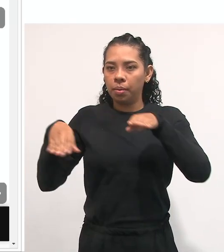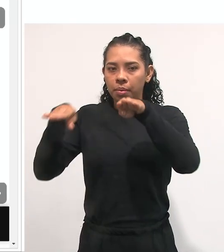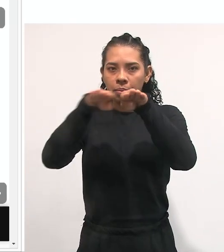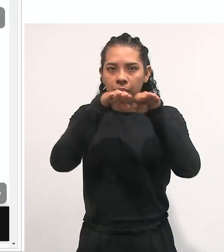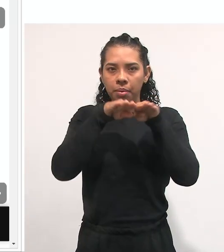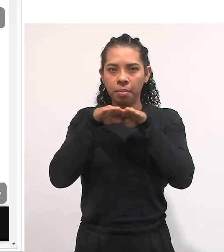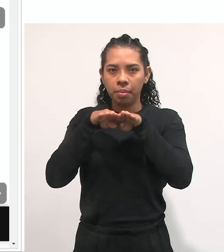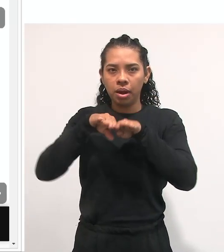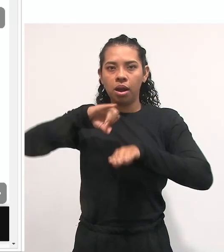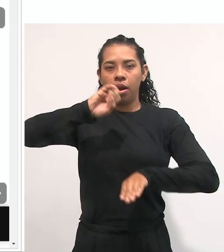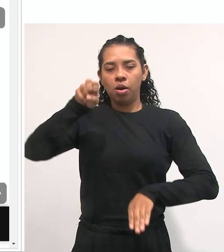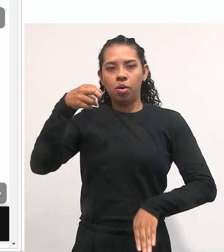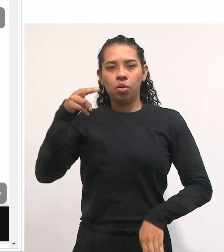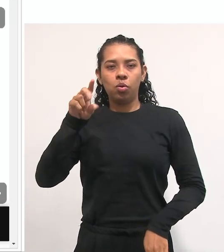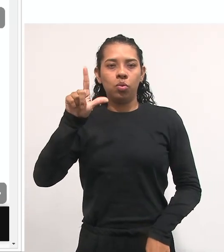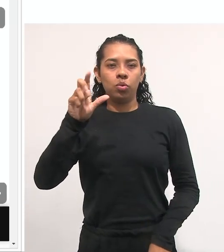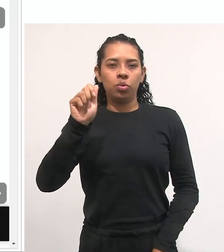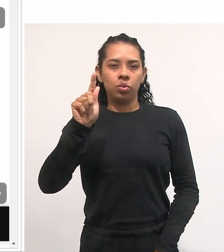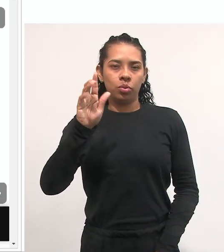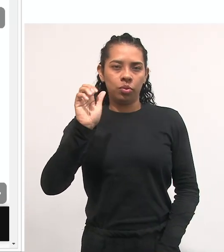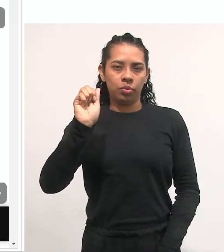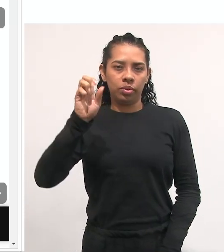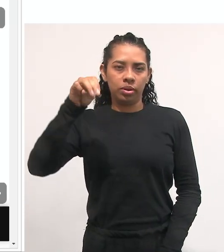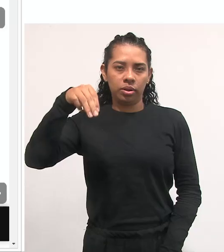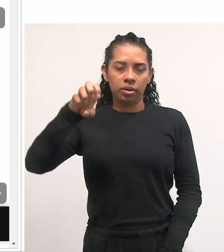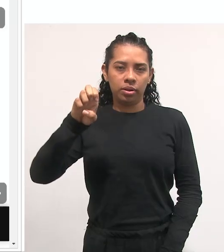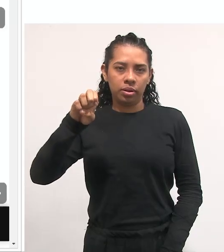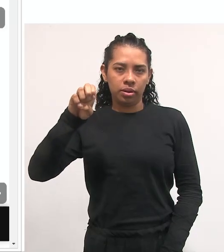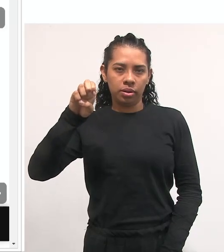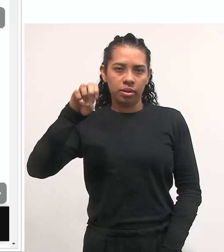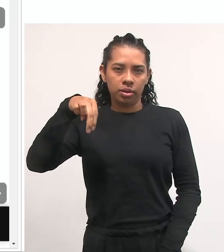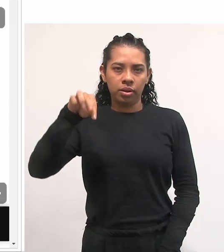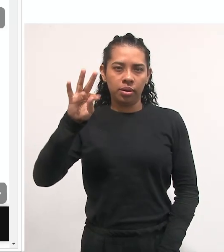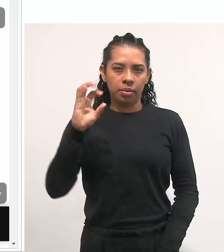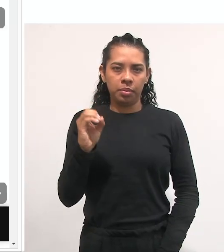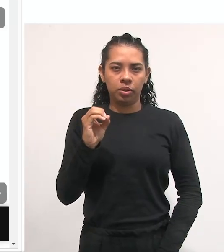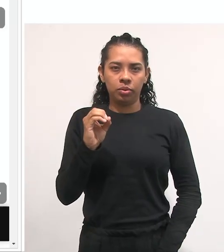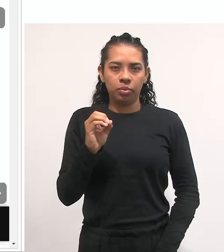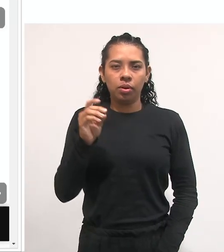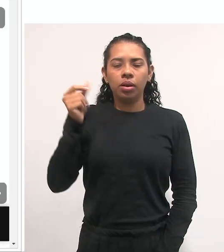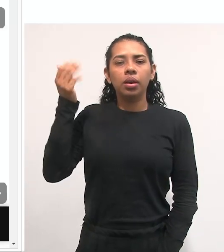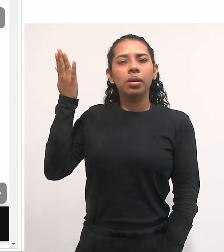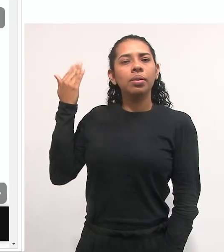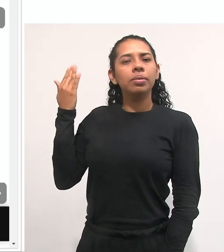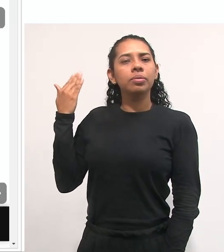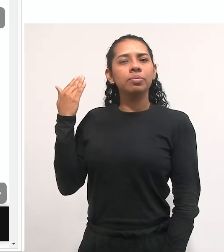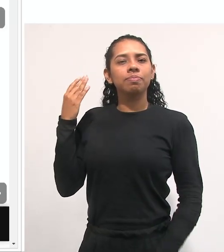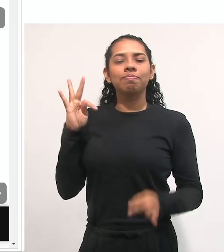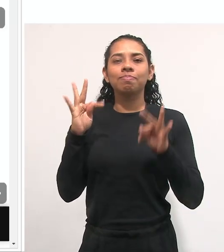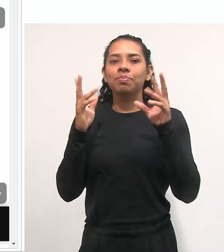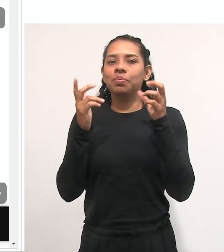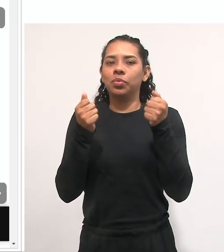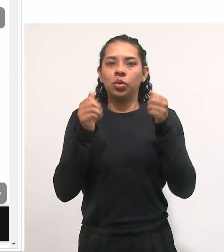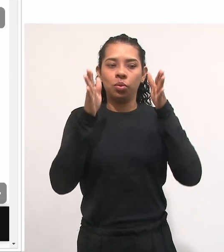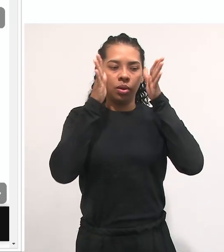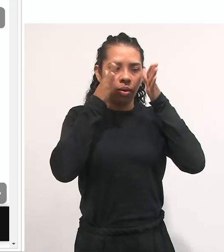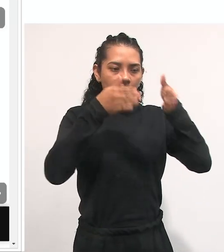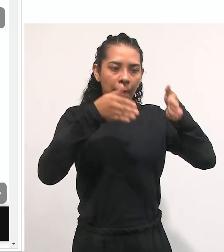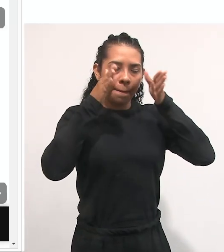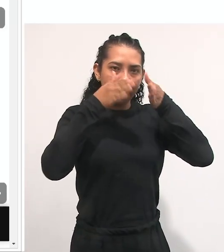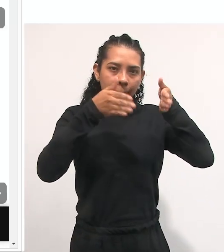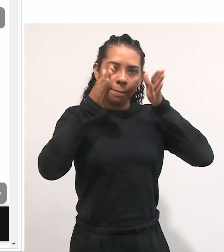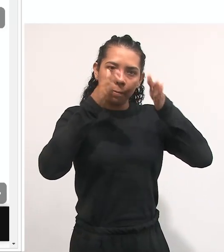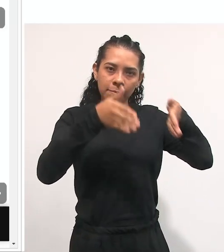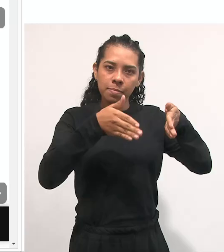Então, especialmente a partir de uma perspectiva positivista, a avaliação era focada na medição de resultados